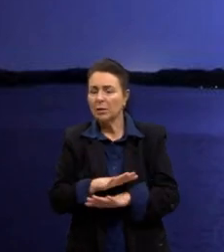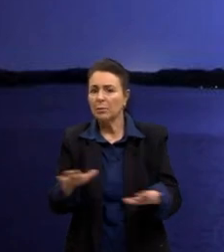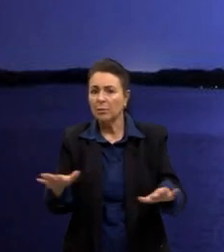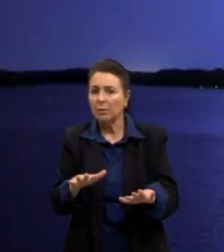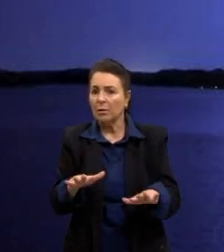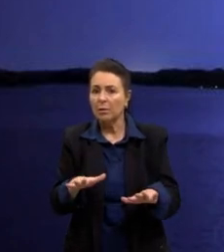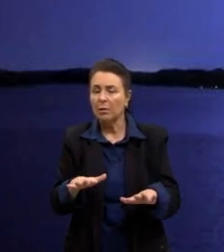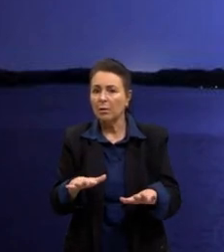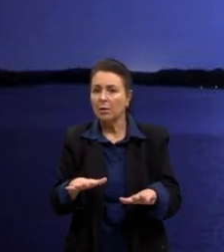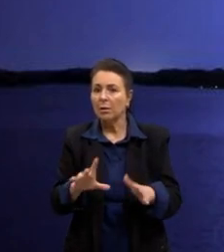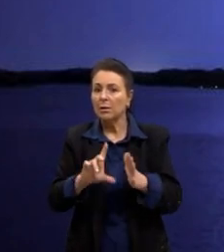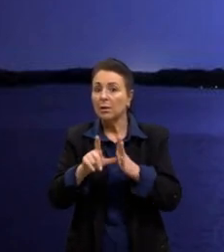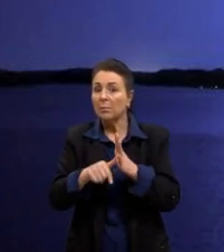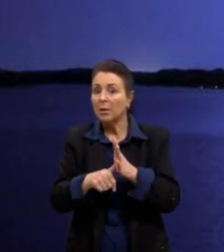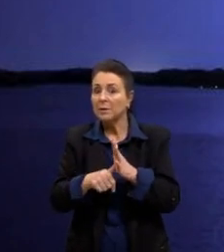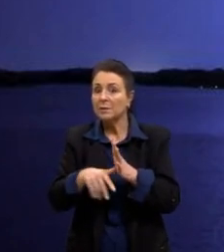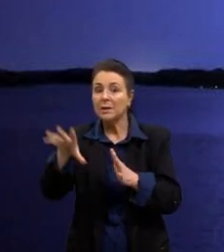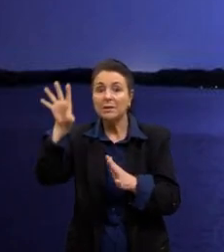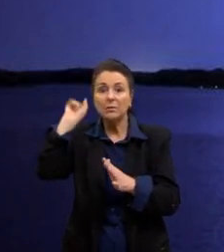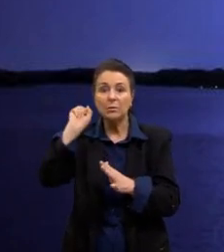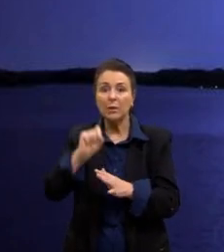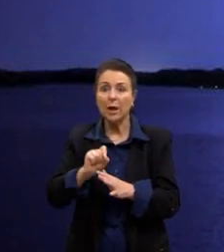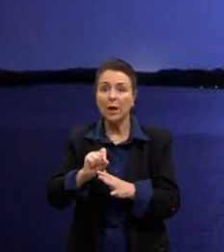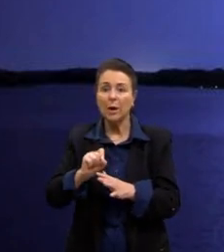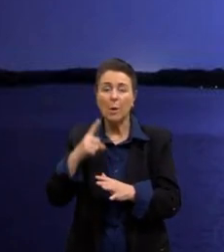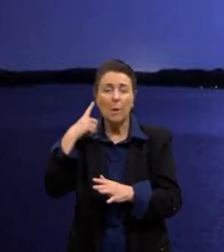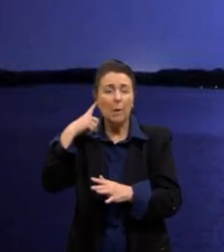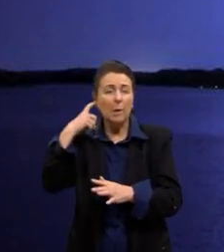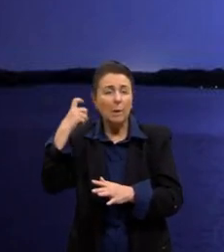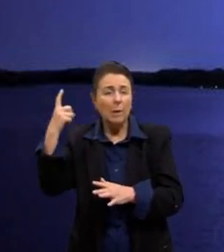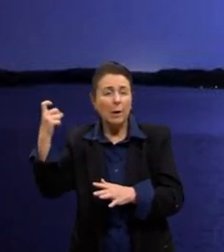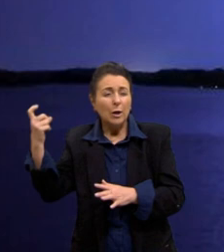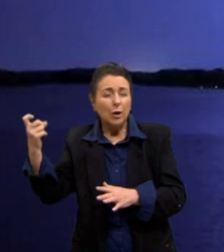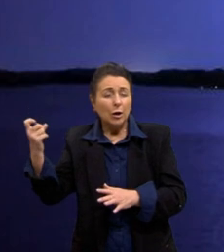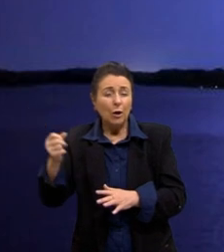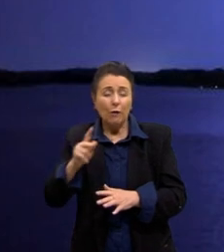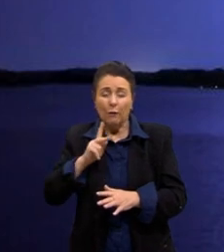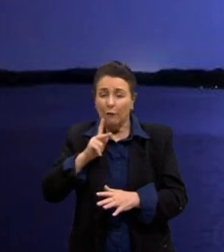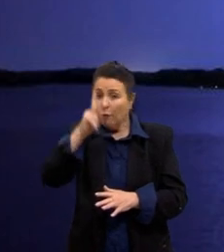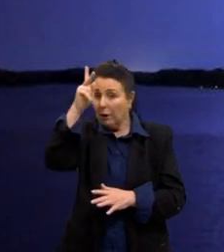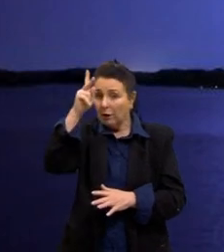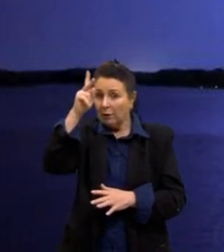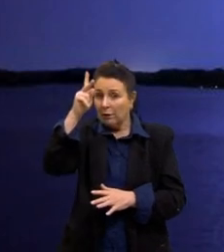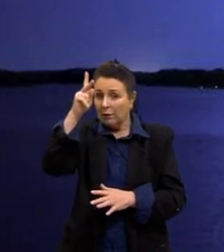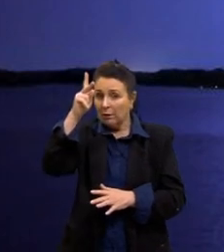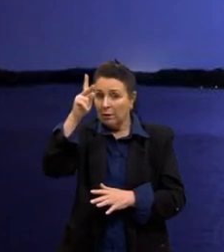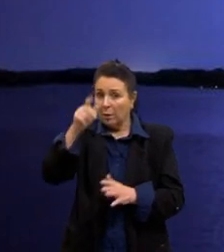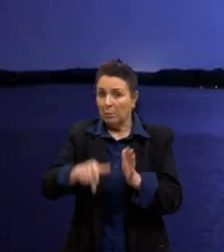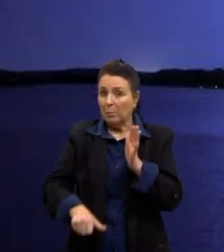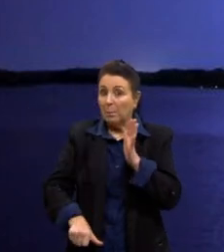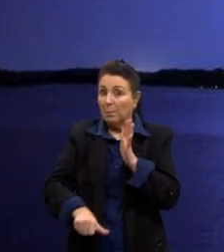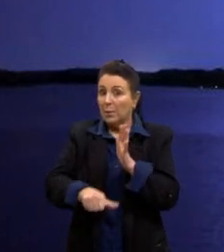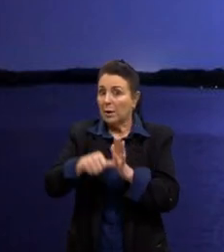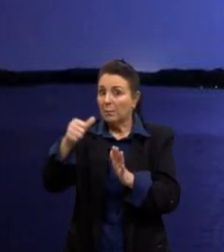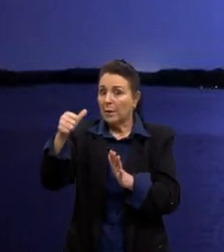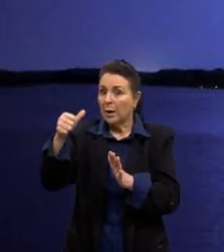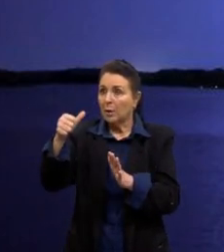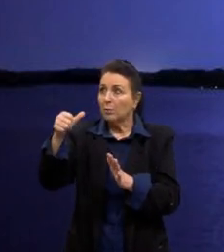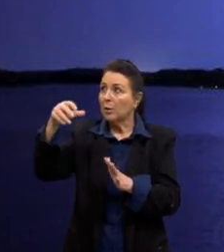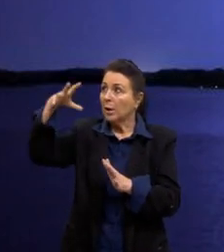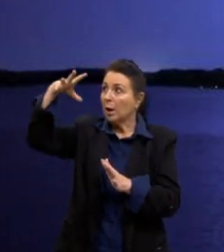acontece logo em seguida? A gente escuta um boom! Alguns segundos depois. Não é ao mesmo tempo.